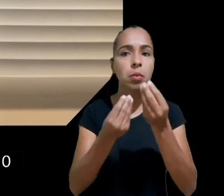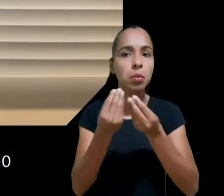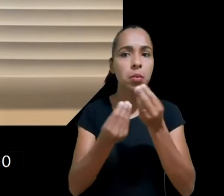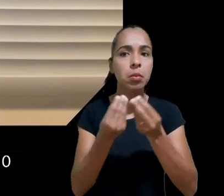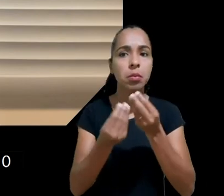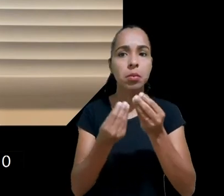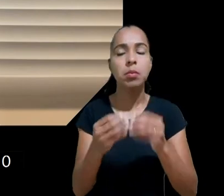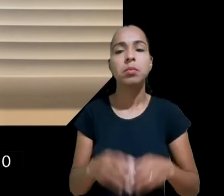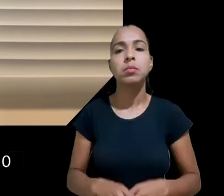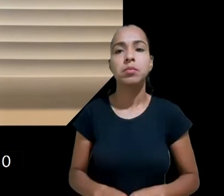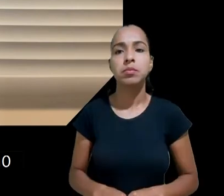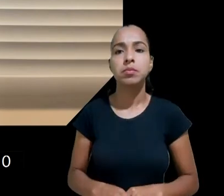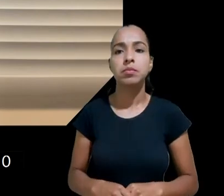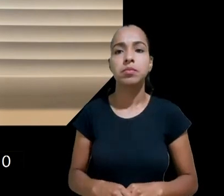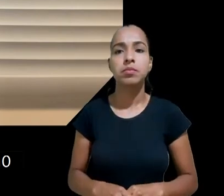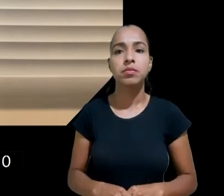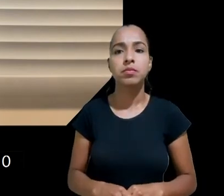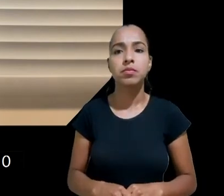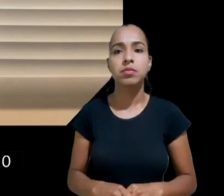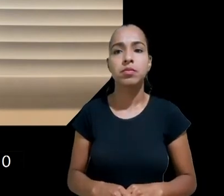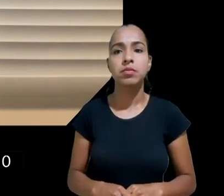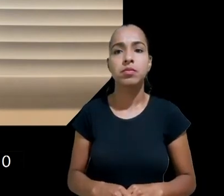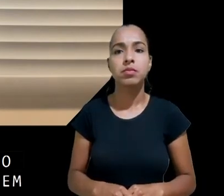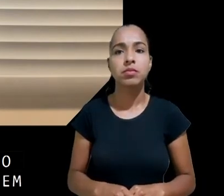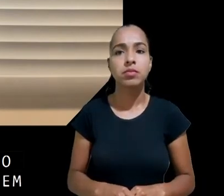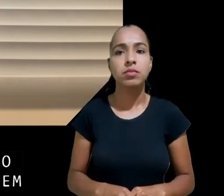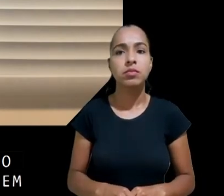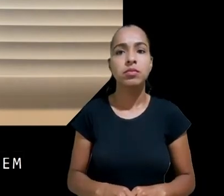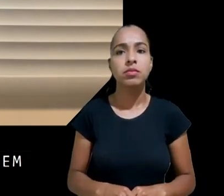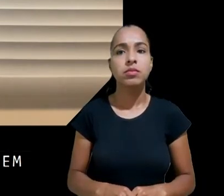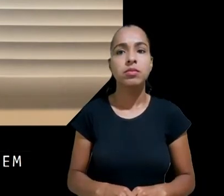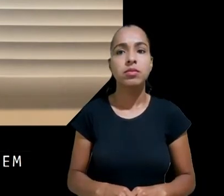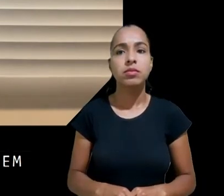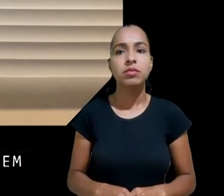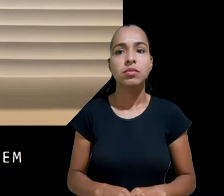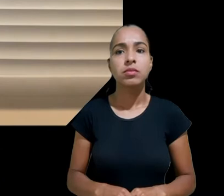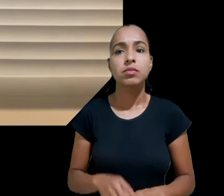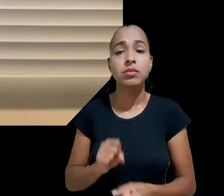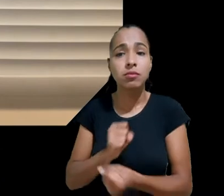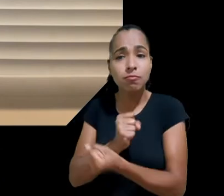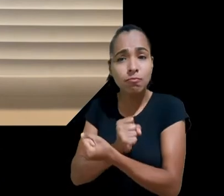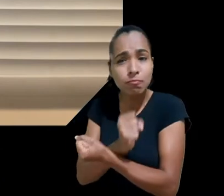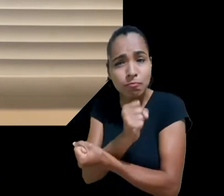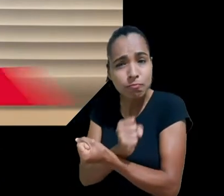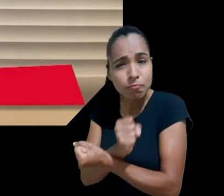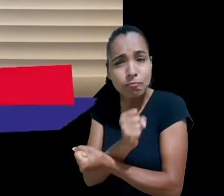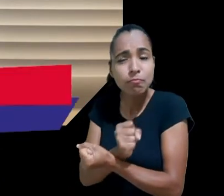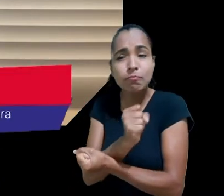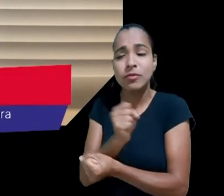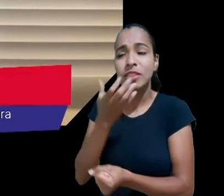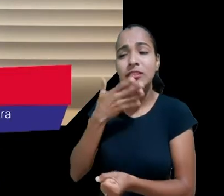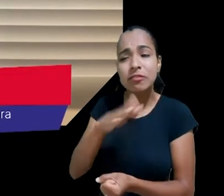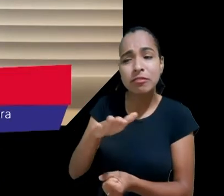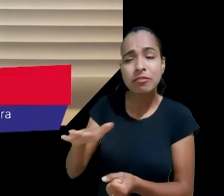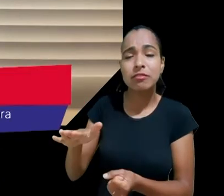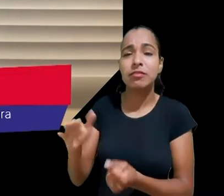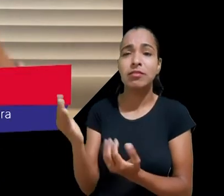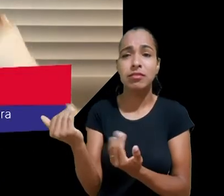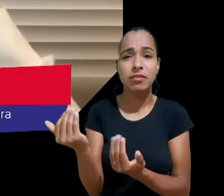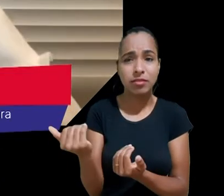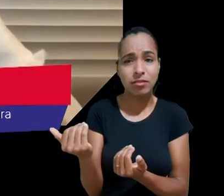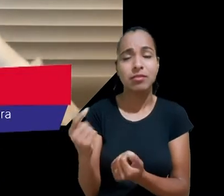indevida das crianças e dos adolescentes, uma exposição a conteúdos inapropriados e que podem comprometer